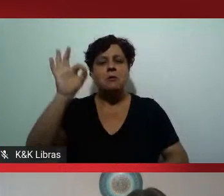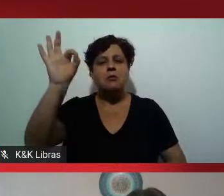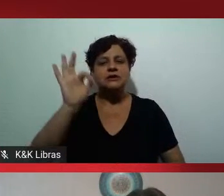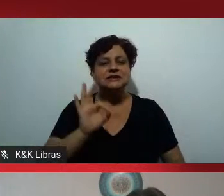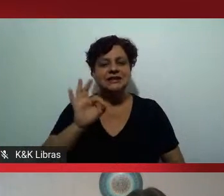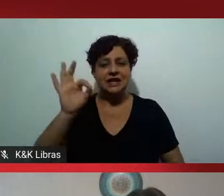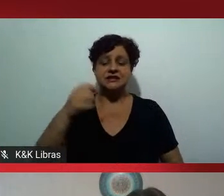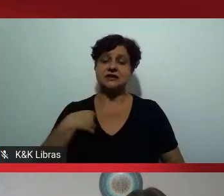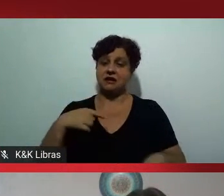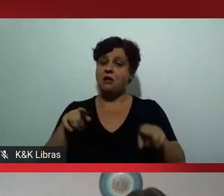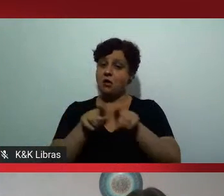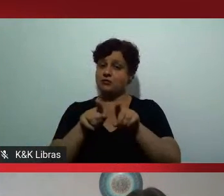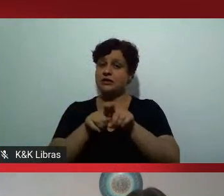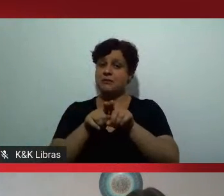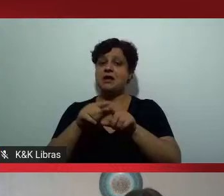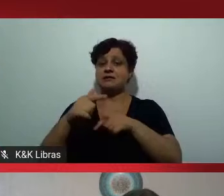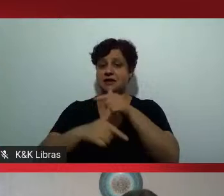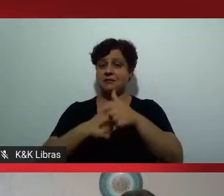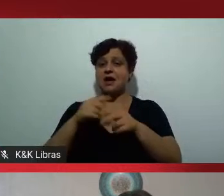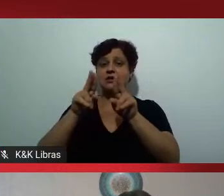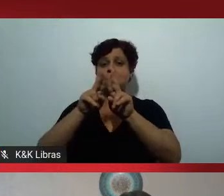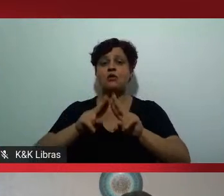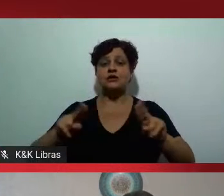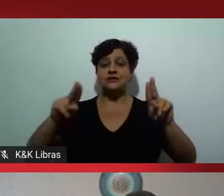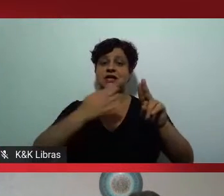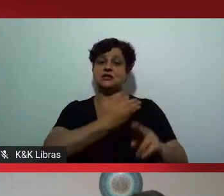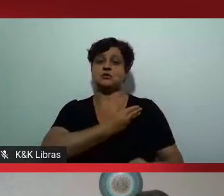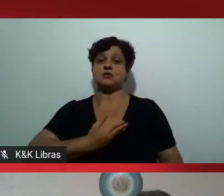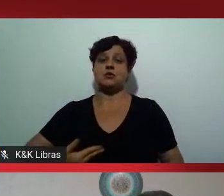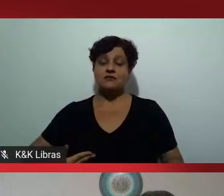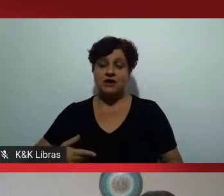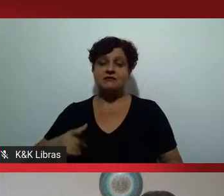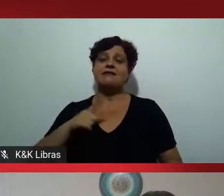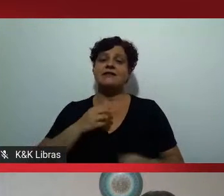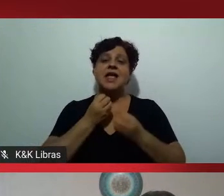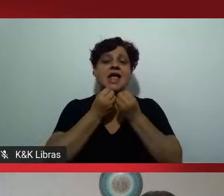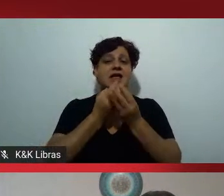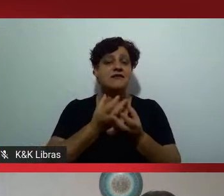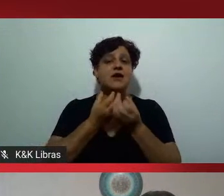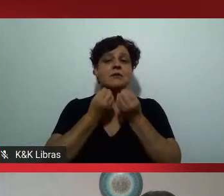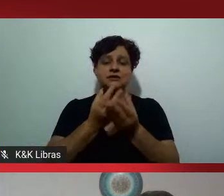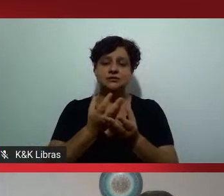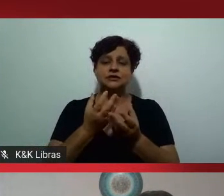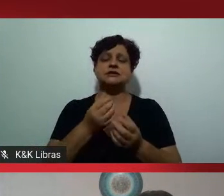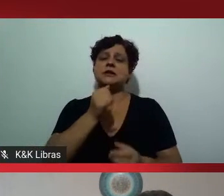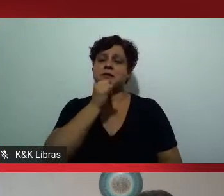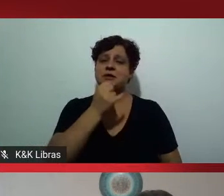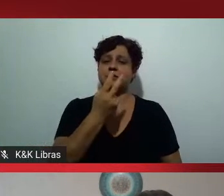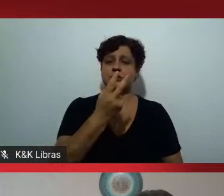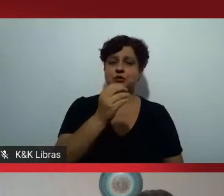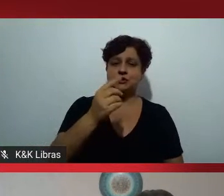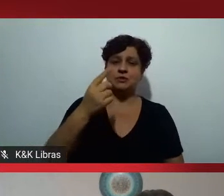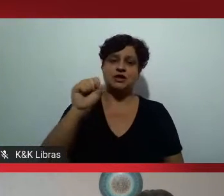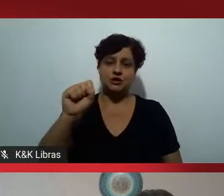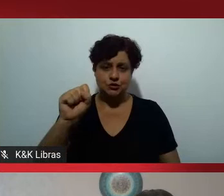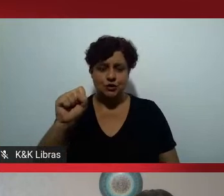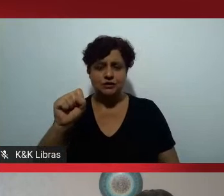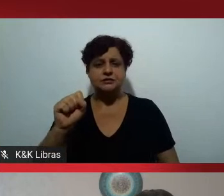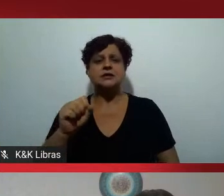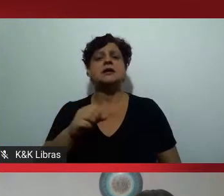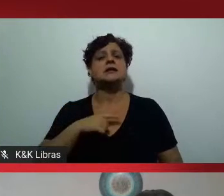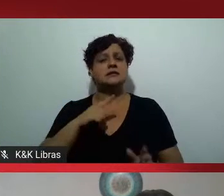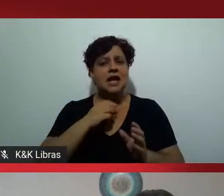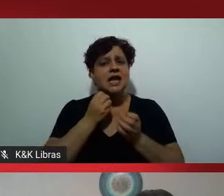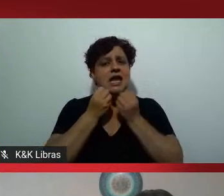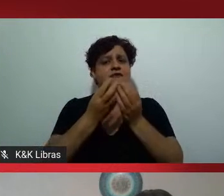perfil de CENTE de 2018, ele revela dados bastante interessantes que mostram que nós temos uma revolução